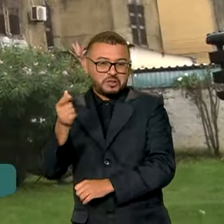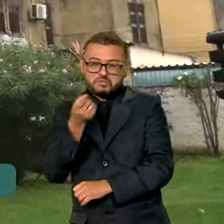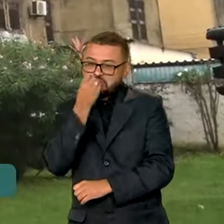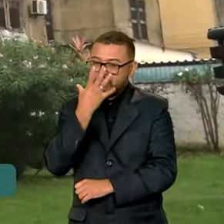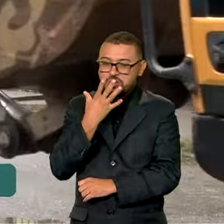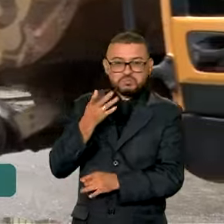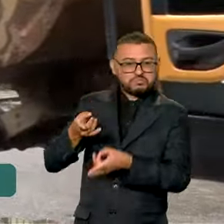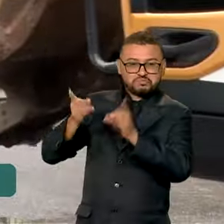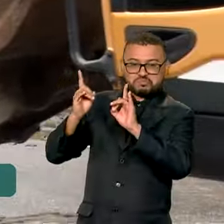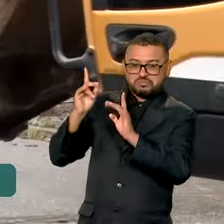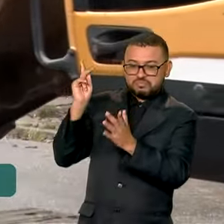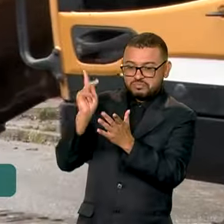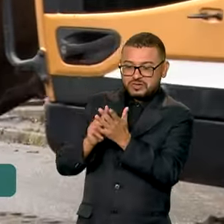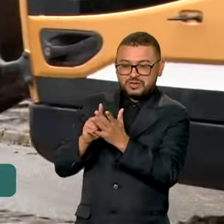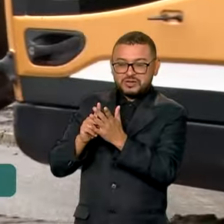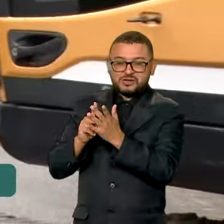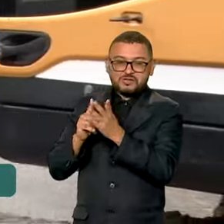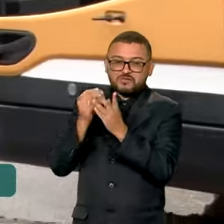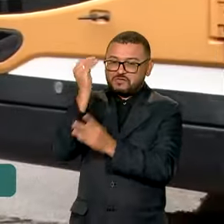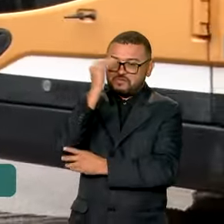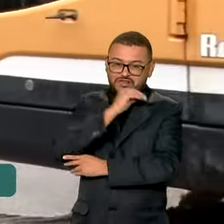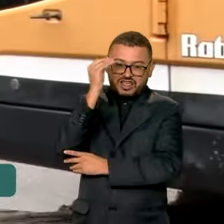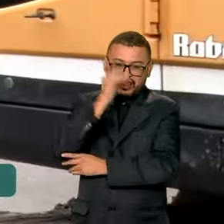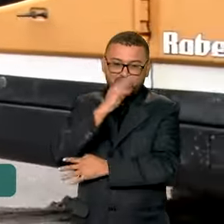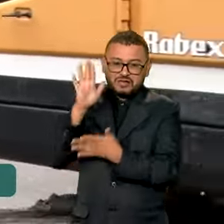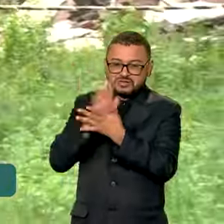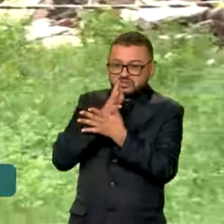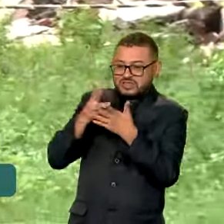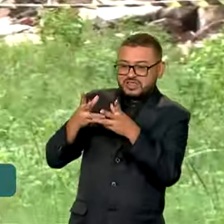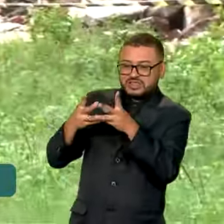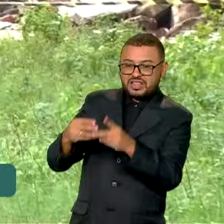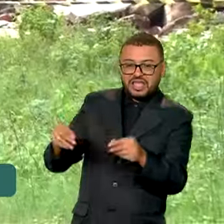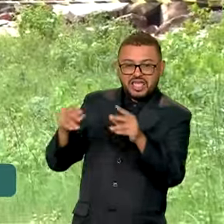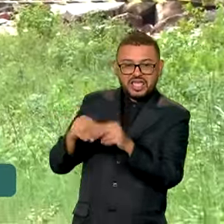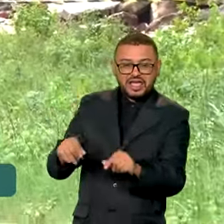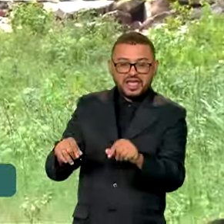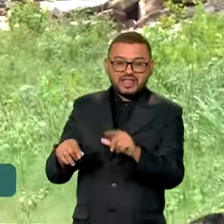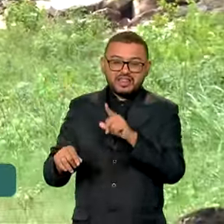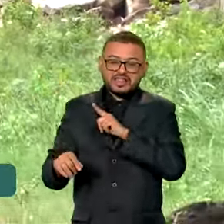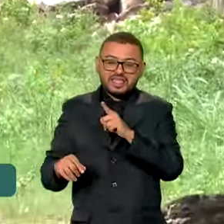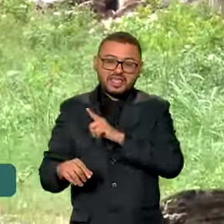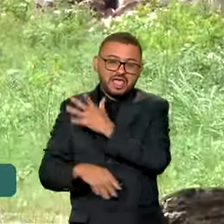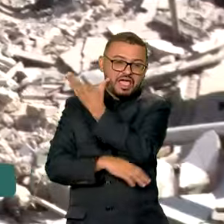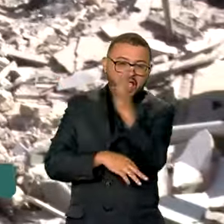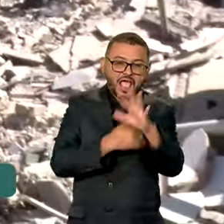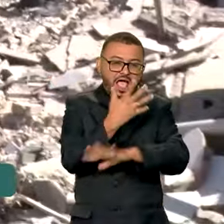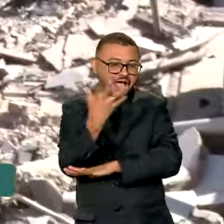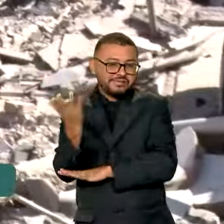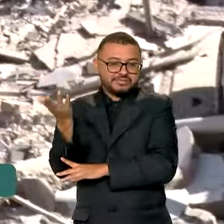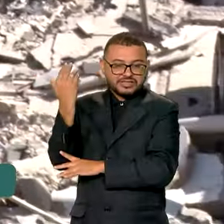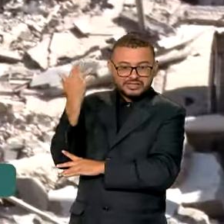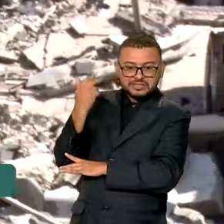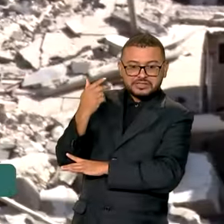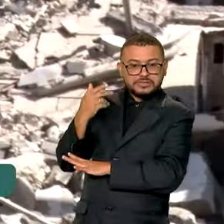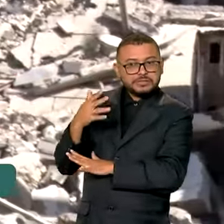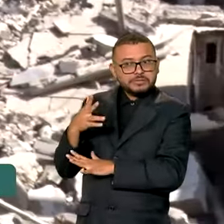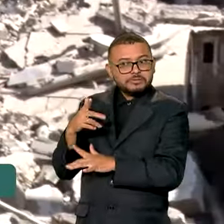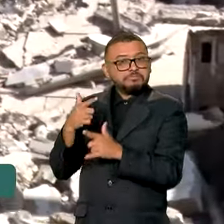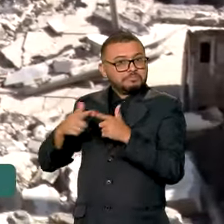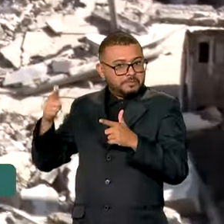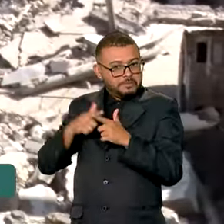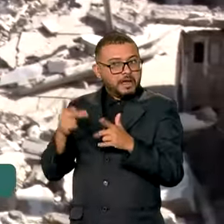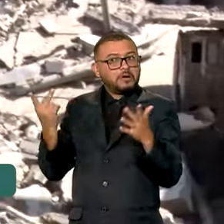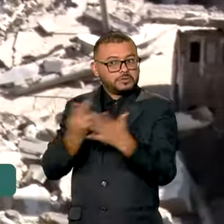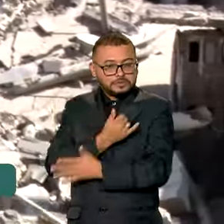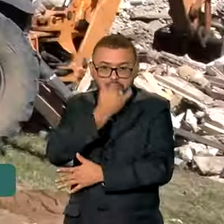ou pilares. Como eles foram construídos em cima de terrenos onde antes existiam manguezais, são locais muito instáveis que